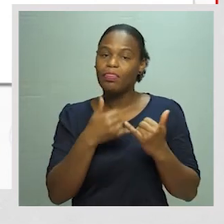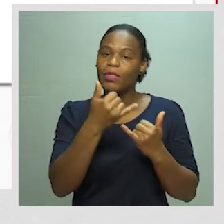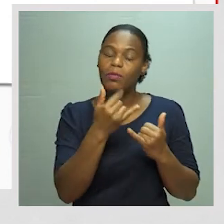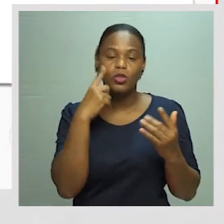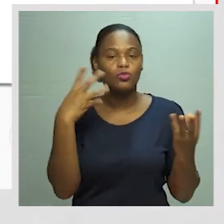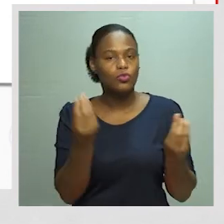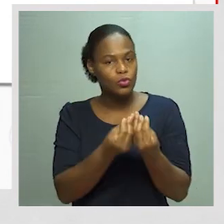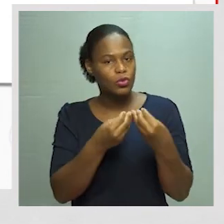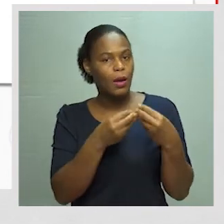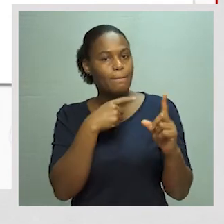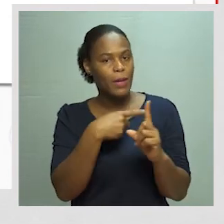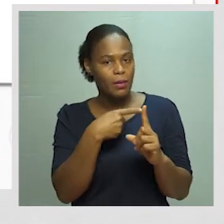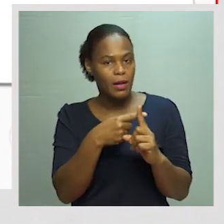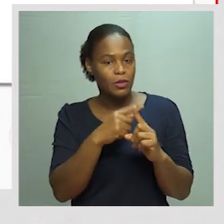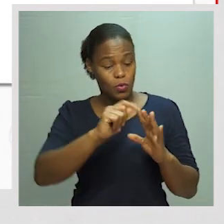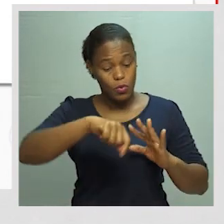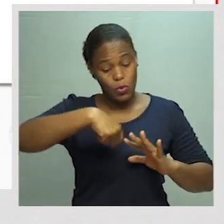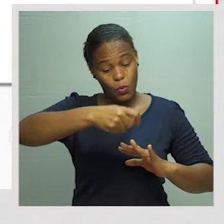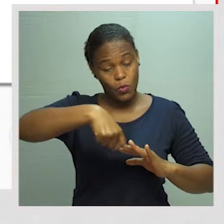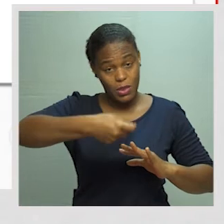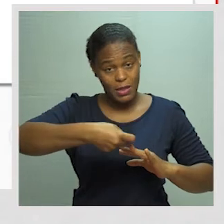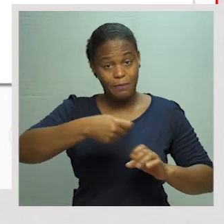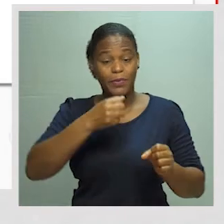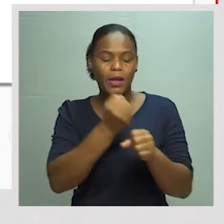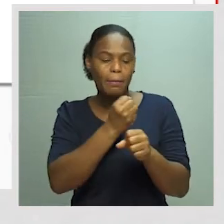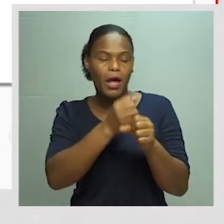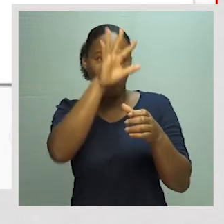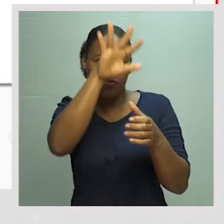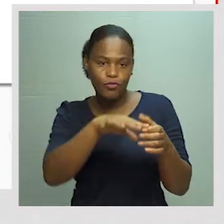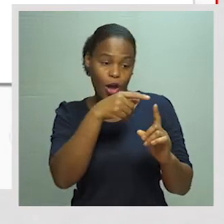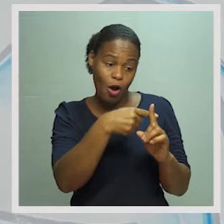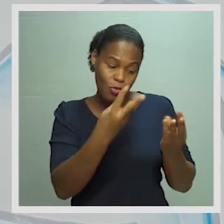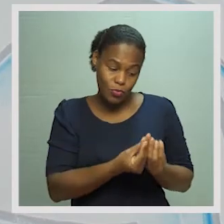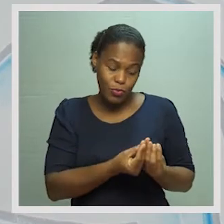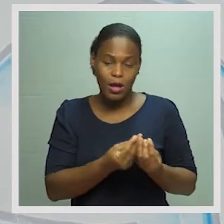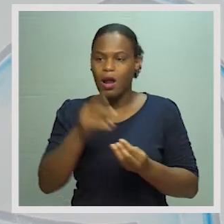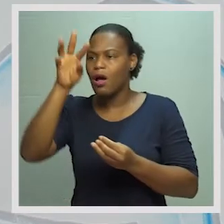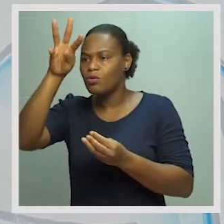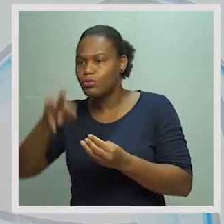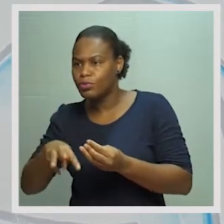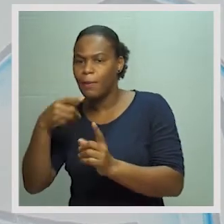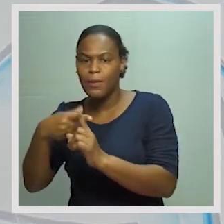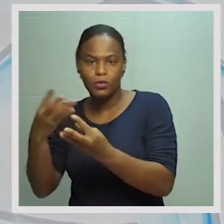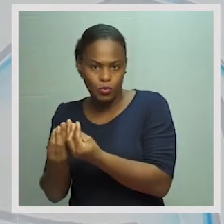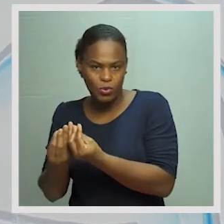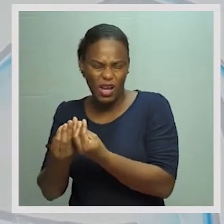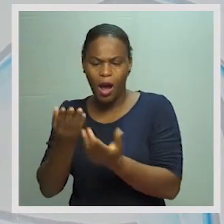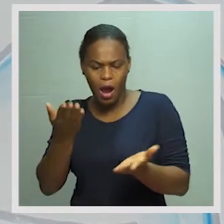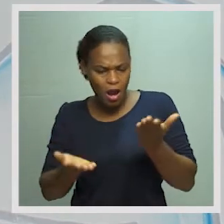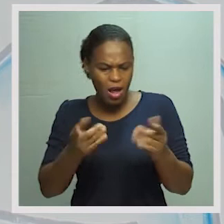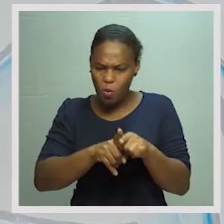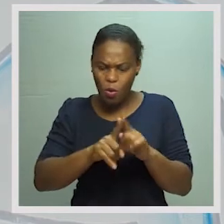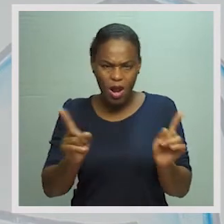Fazer o somatório dos recursos e dos empregos para ver se está em equilíbrio. Se não estiver, o lado que está a faltar,